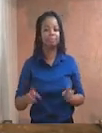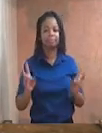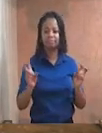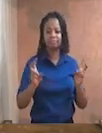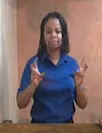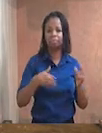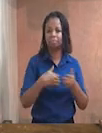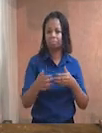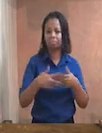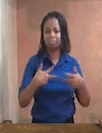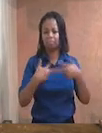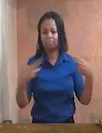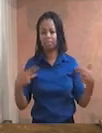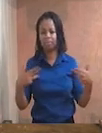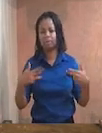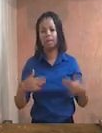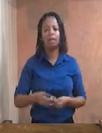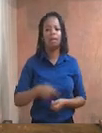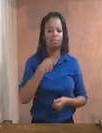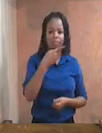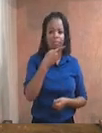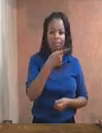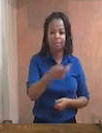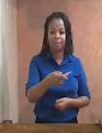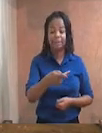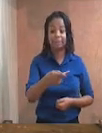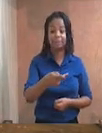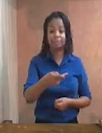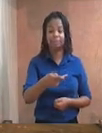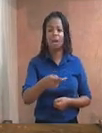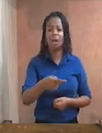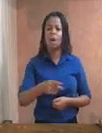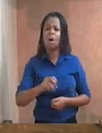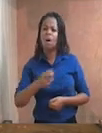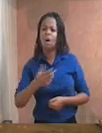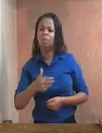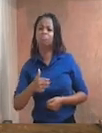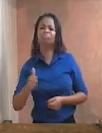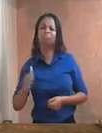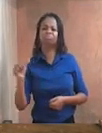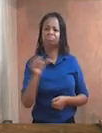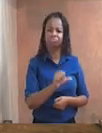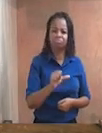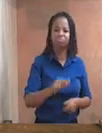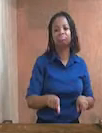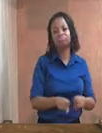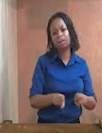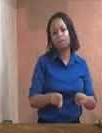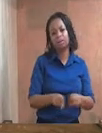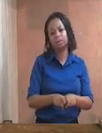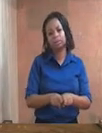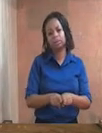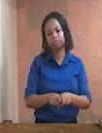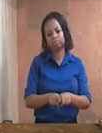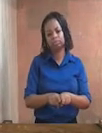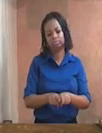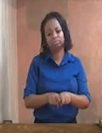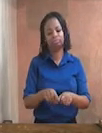sujeitos sem prejuízo de outras sanções